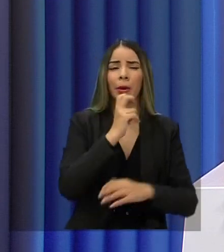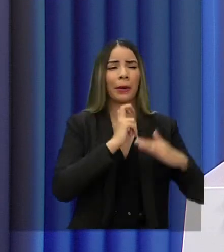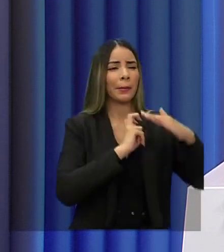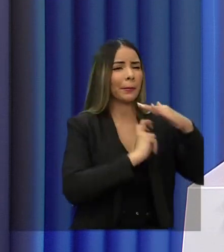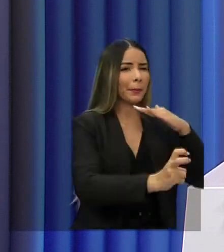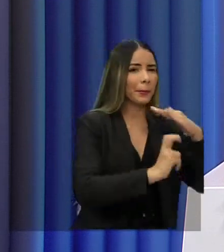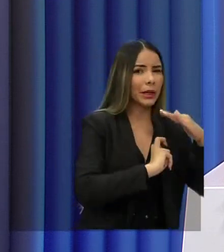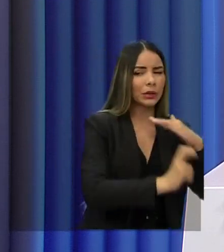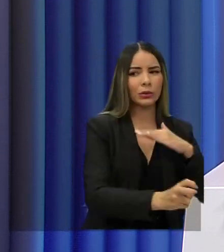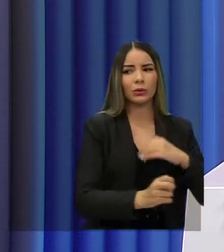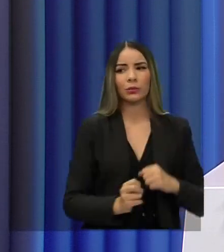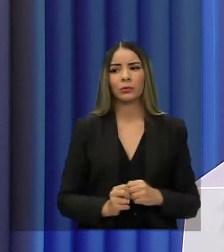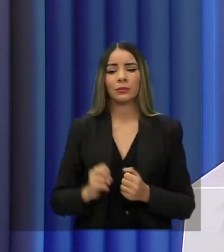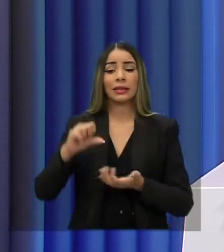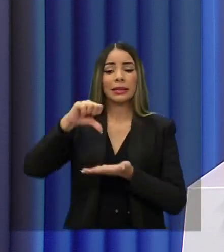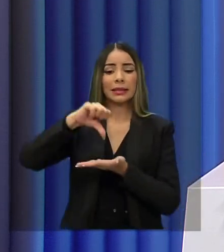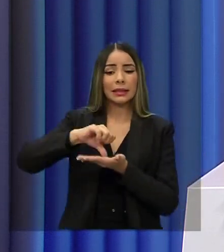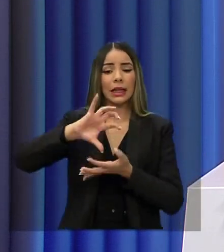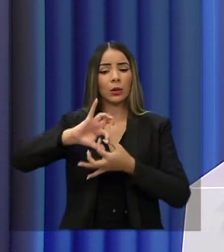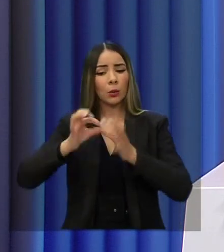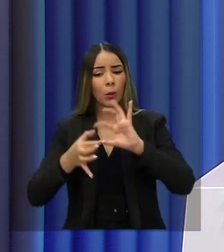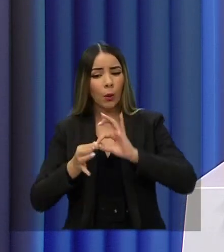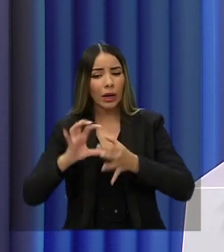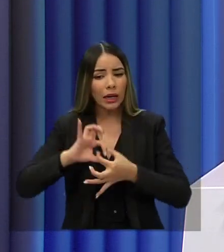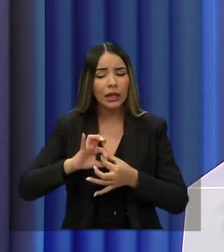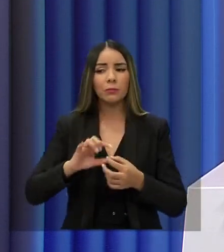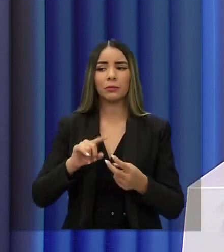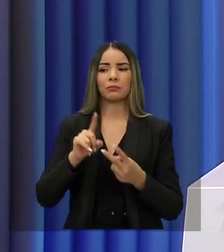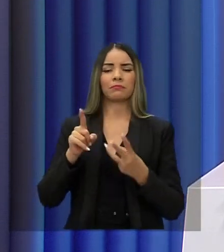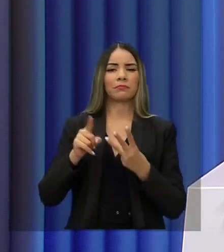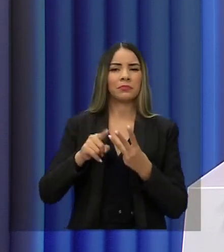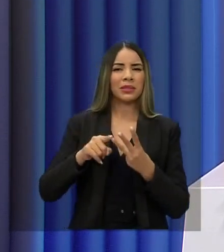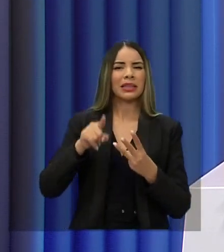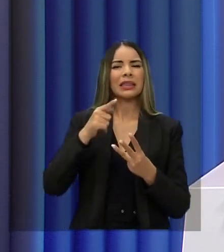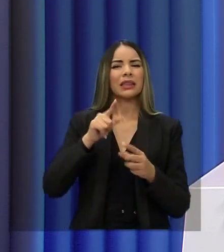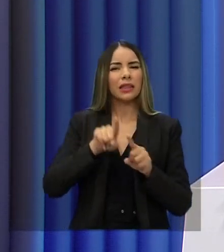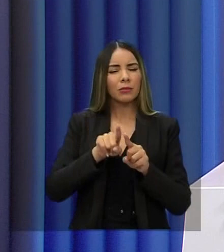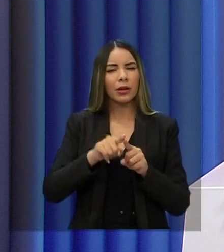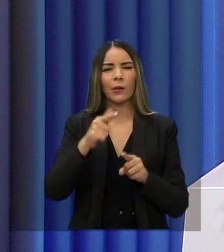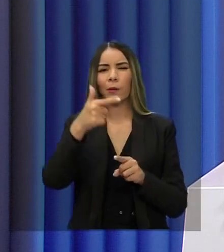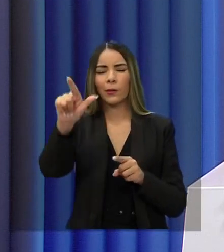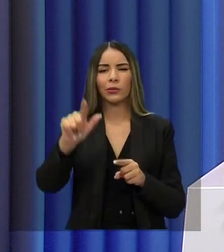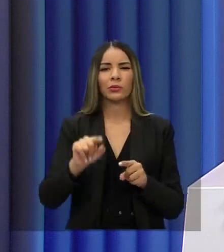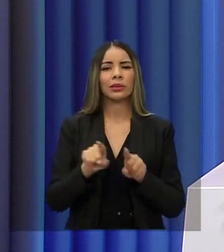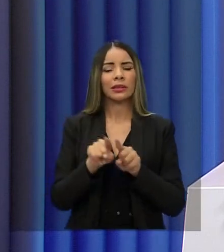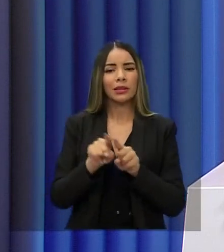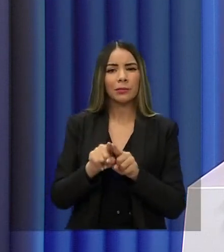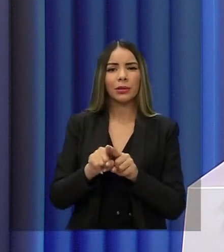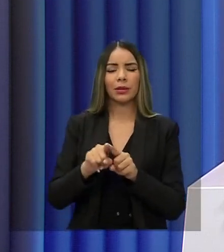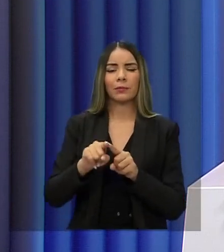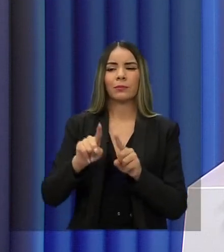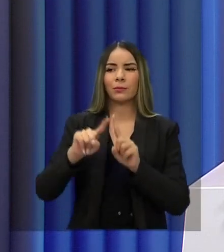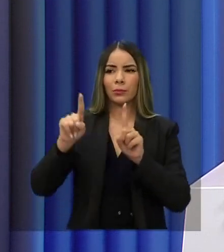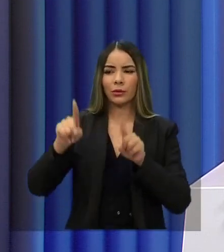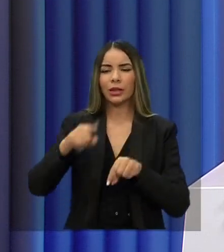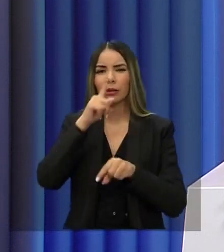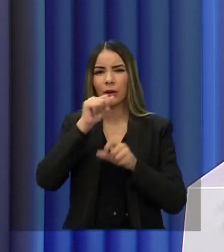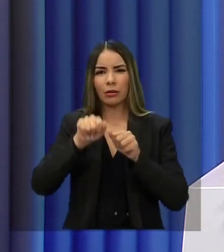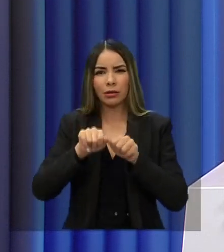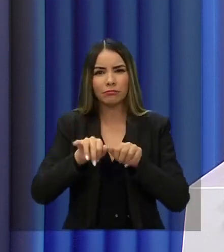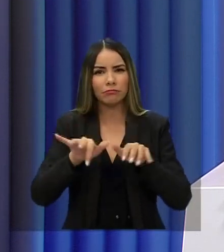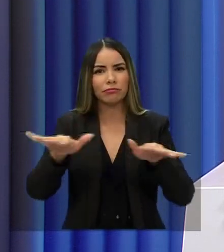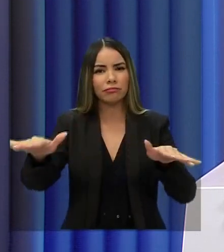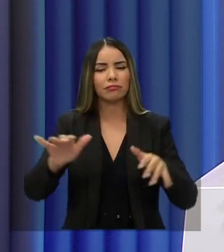o Centro Olímpico, um extraordinário equipamento que podia estar servindo a nossa juventude, o Cinturão das Águas caminhando a passo do